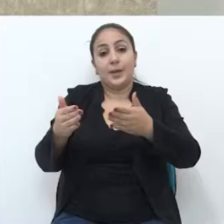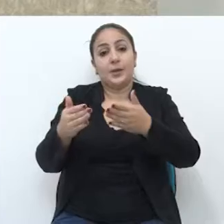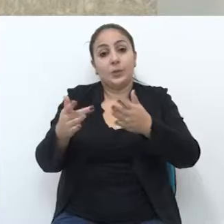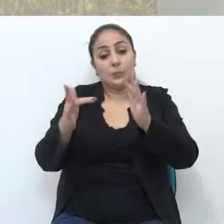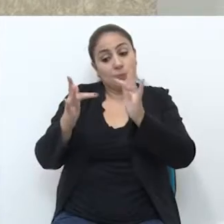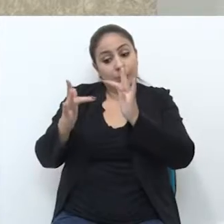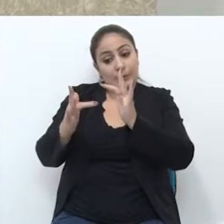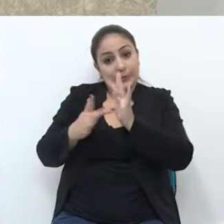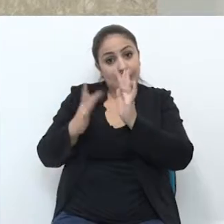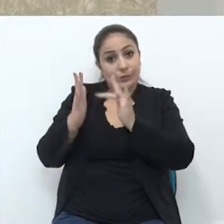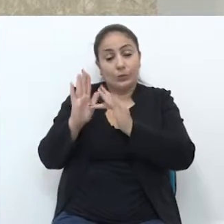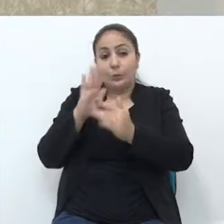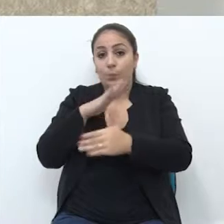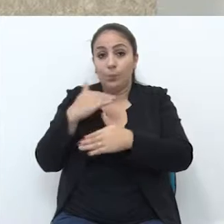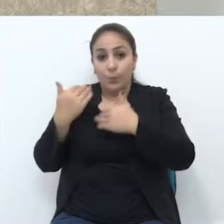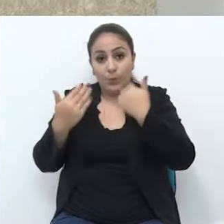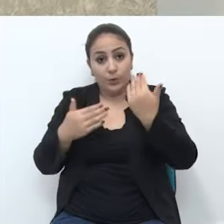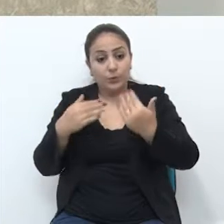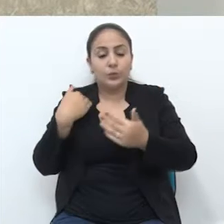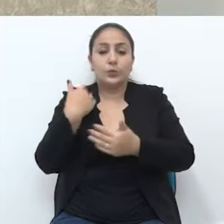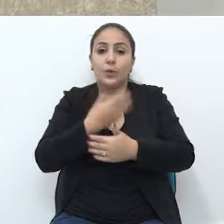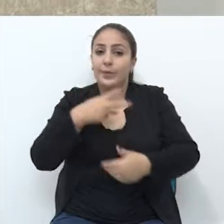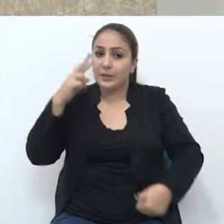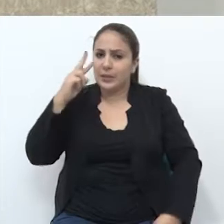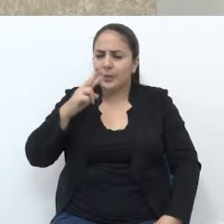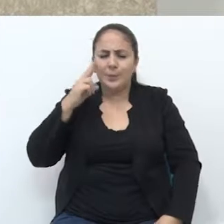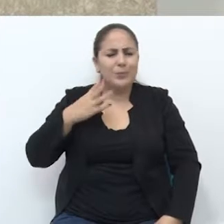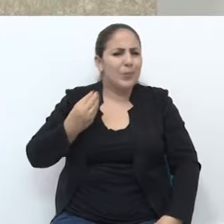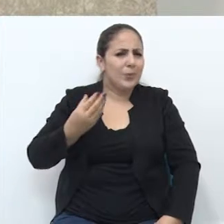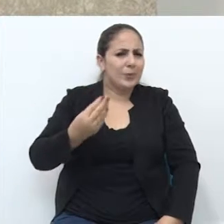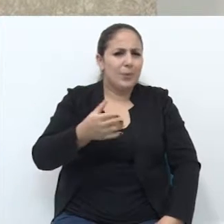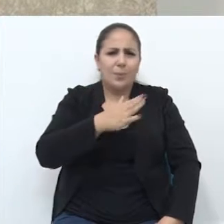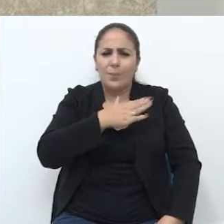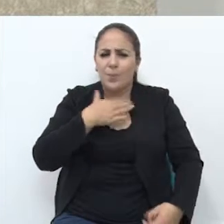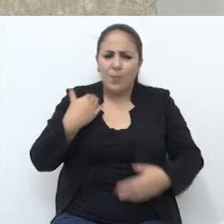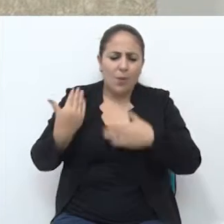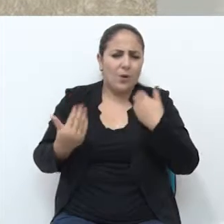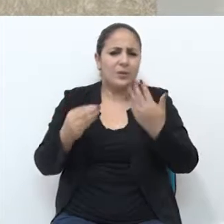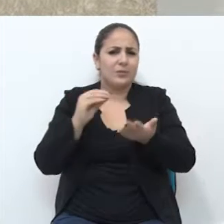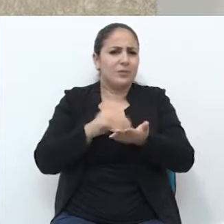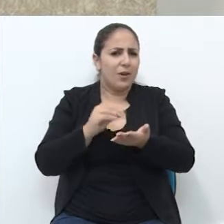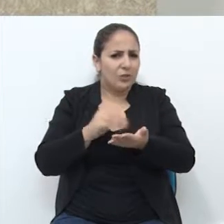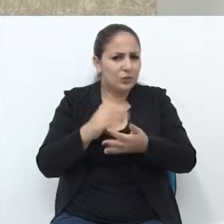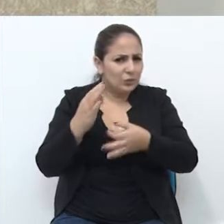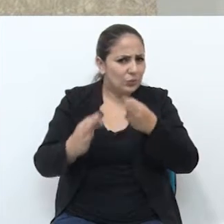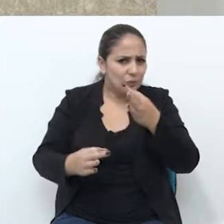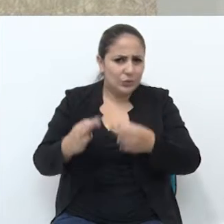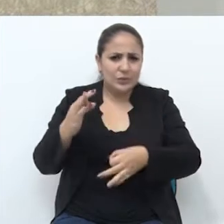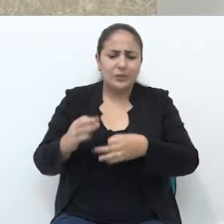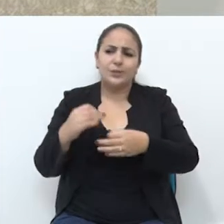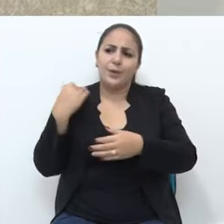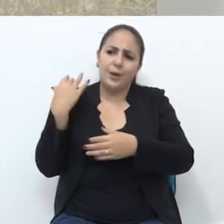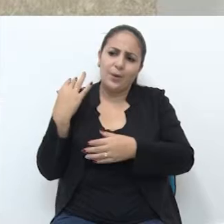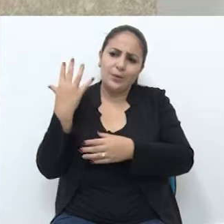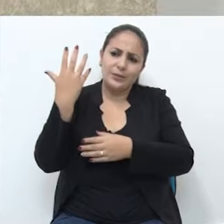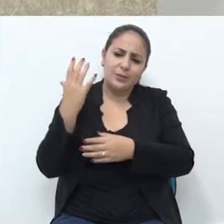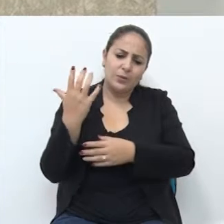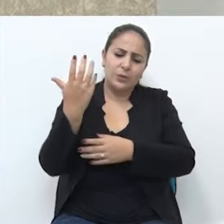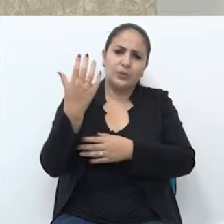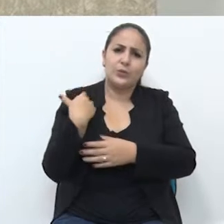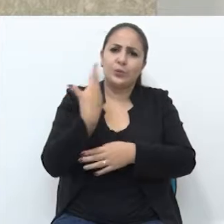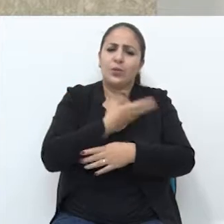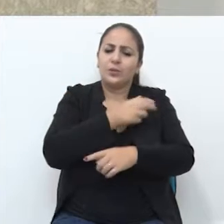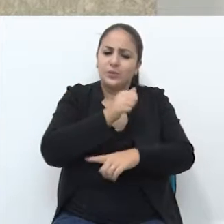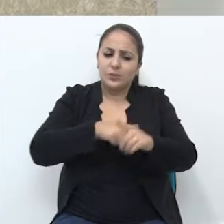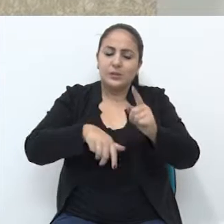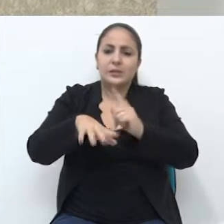com o Cristo morto, enquanto cristão, nós lembramos de tantas mortes injustas que vão acontecendo na nossa